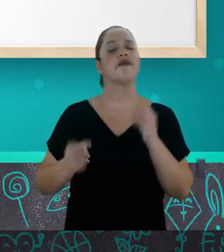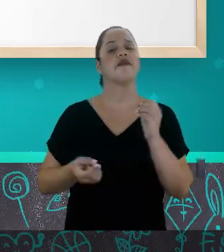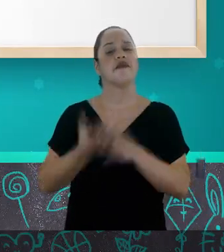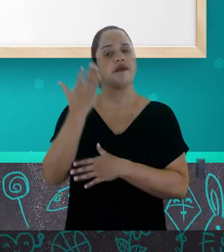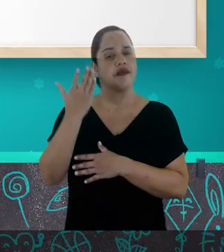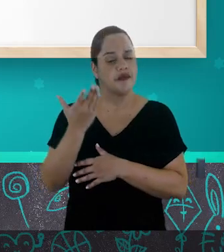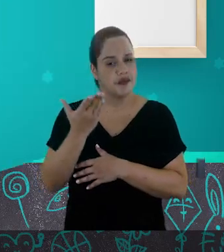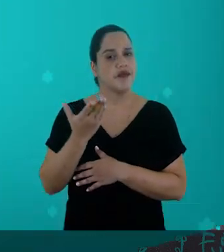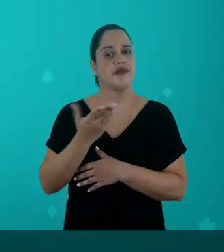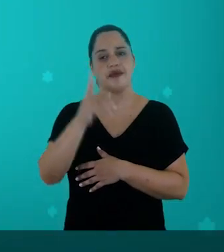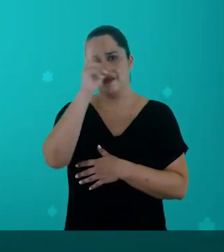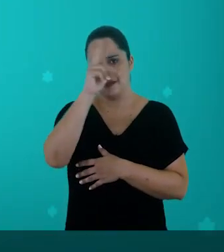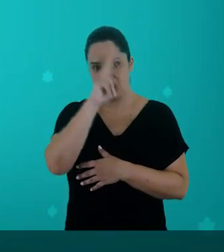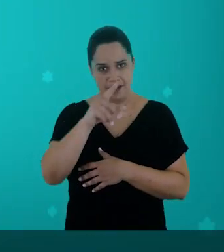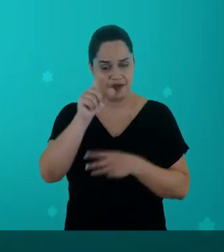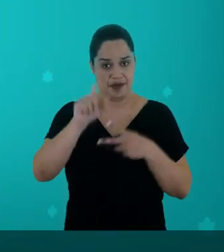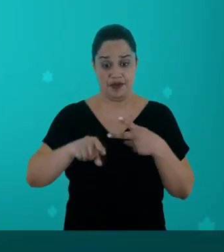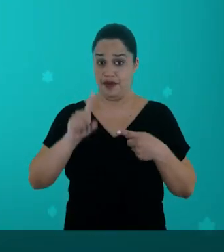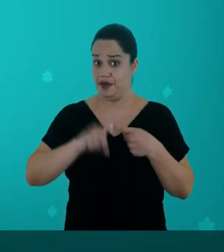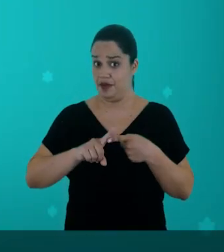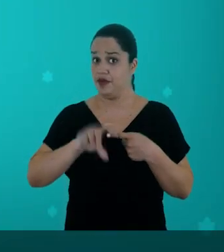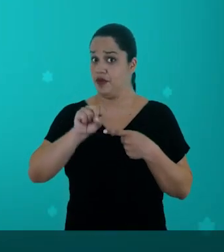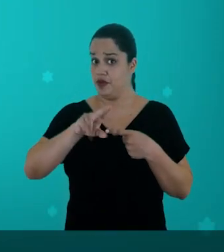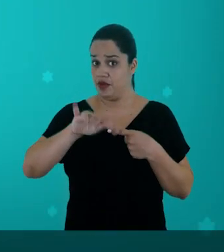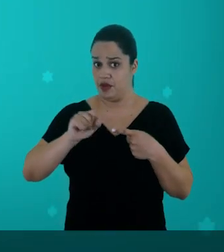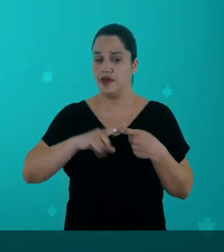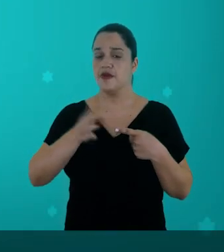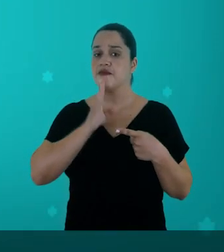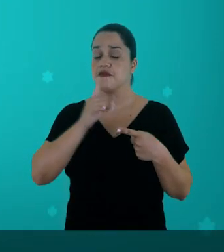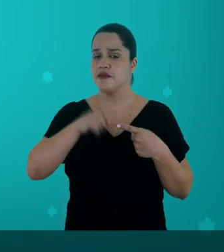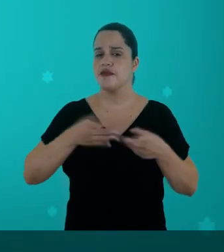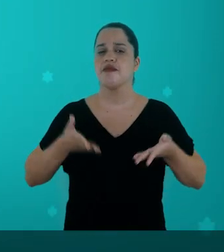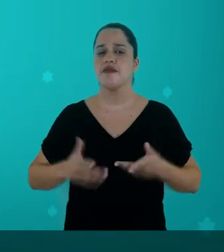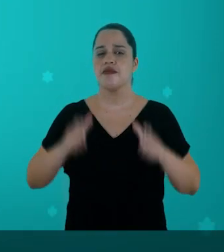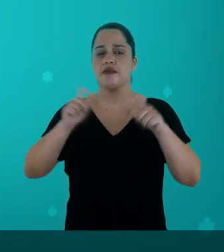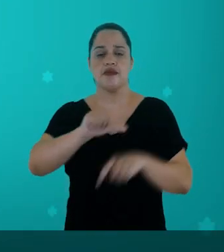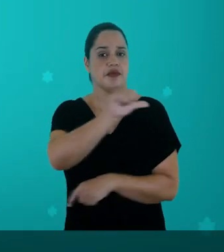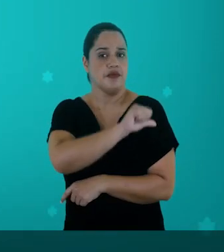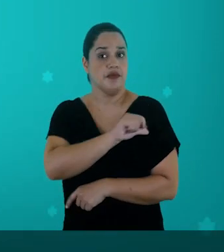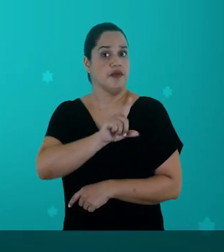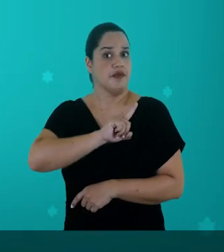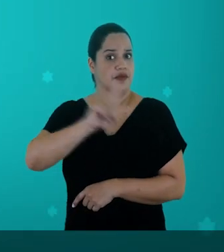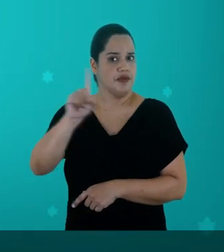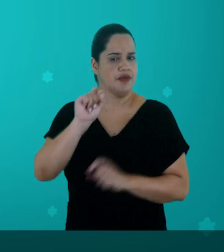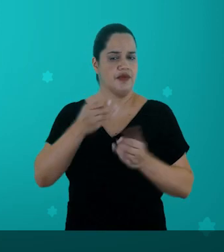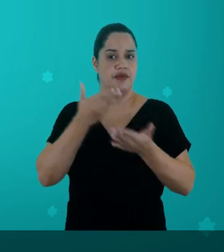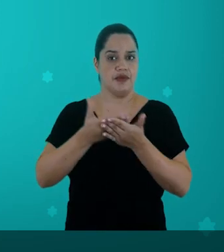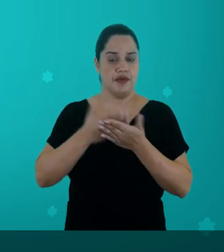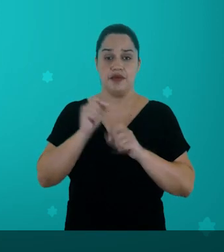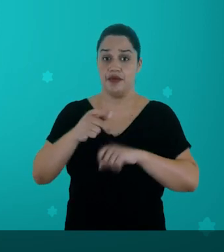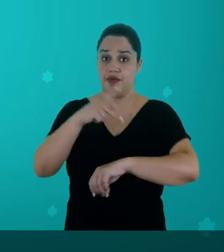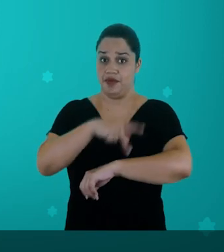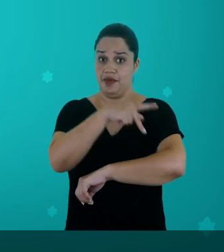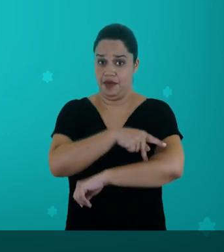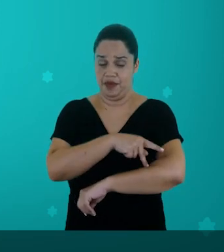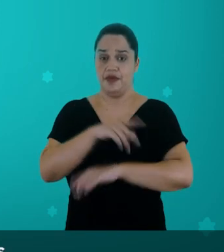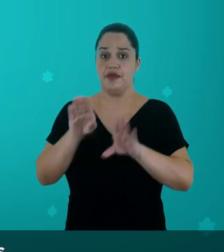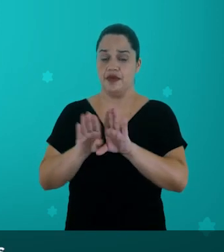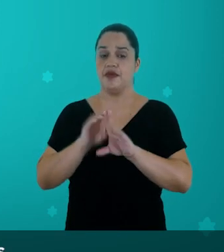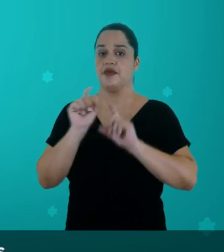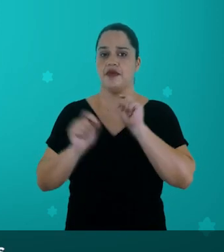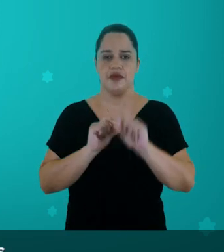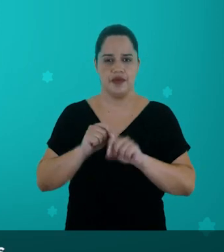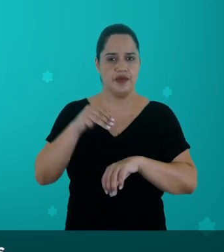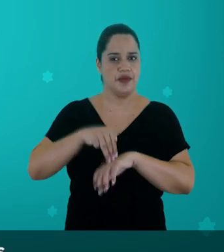três histórias de encanto. Sônia Rosa nasceu no Rio de Janeiro e foi lá que ela estudou pedagogia